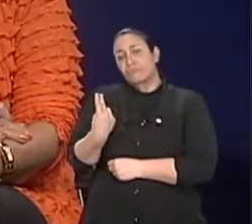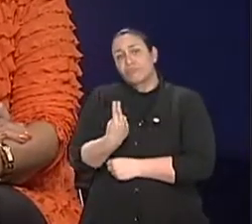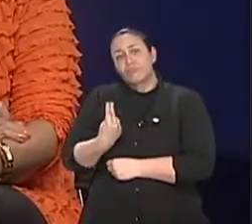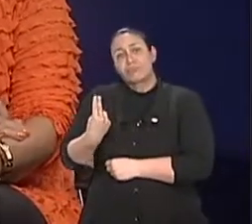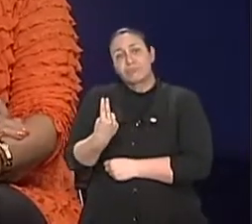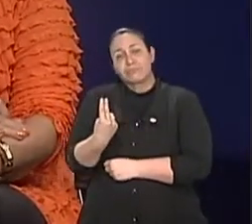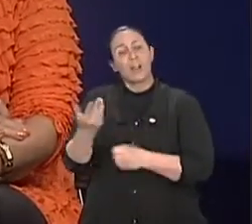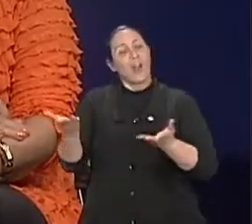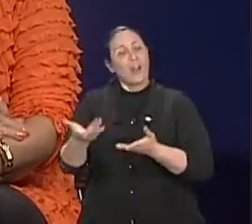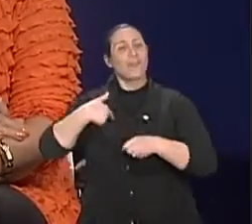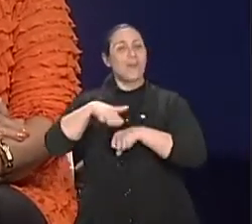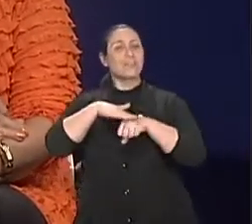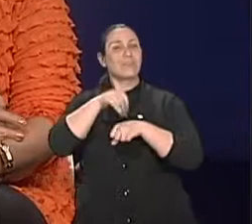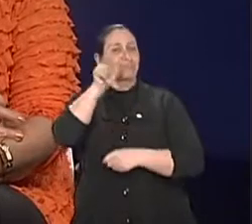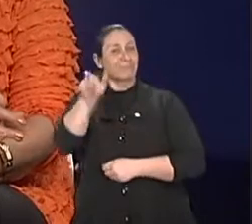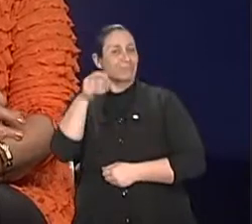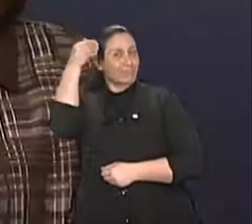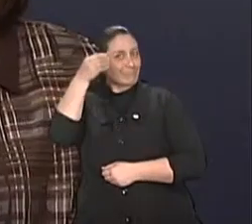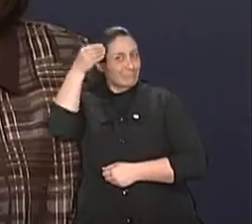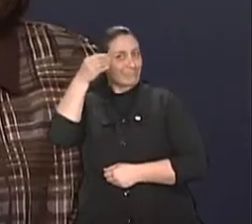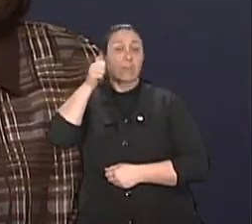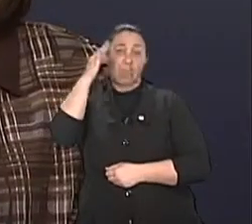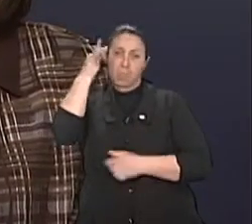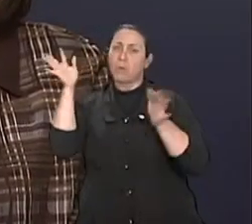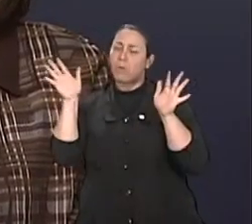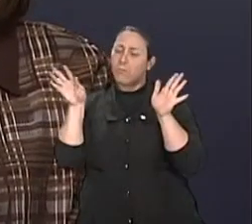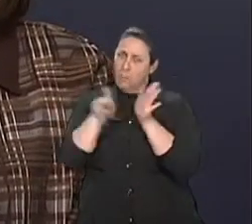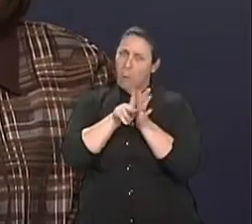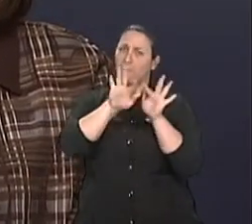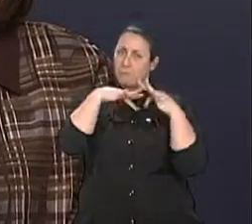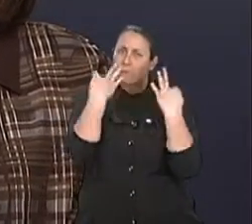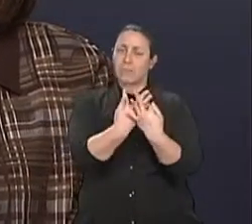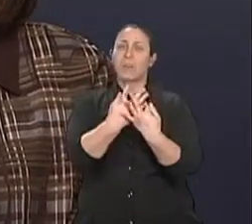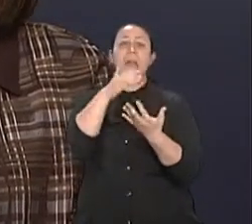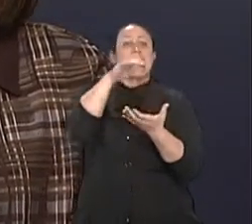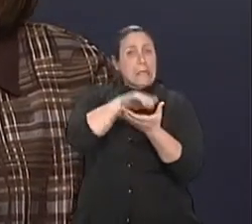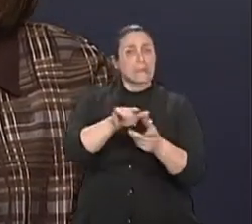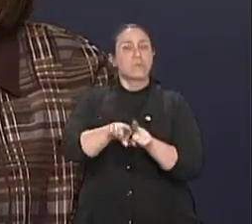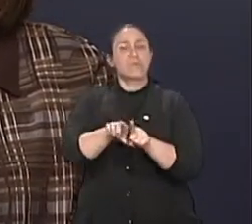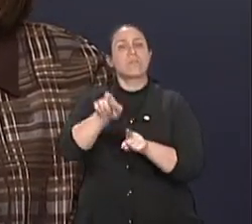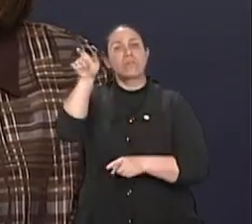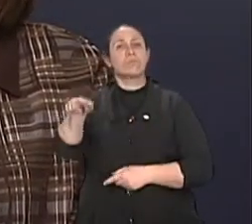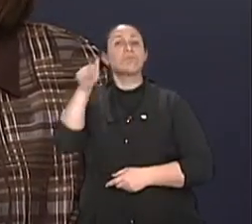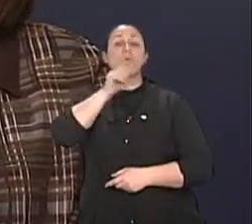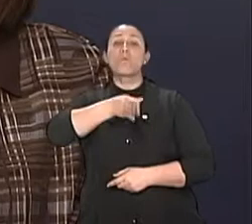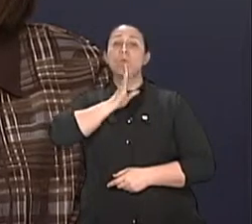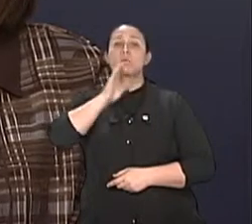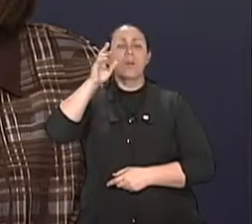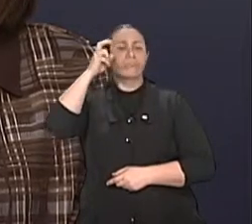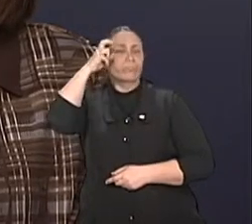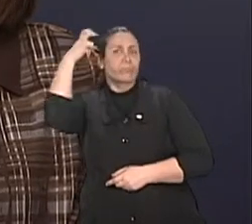converso agora com a psicóloga, família e casal, também especialista em cognitivo, comportamental e